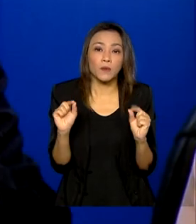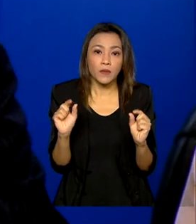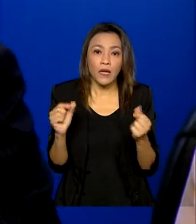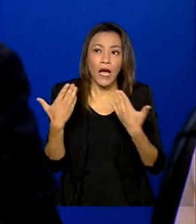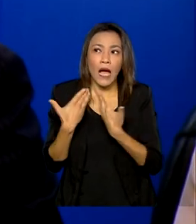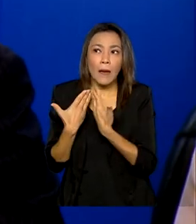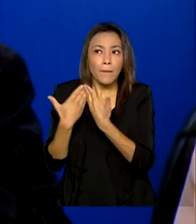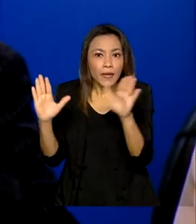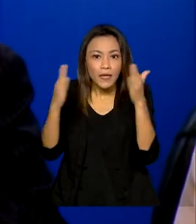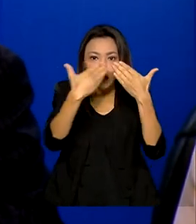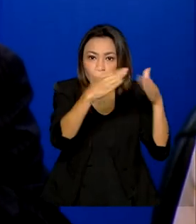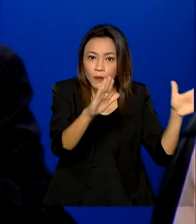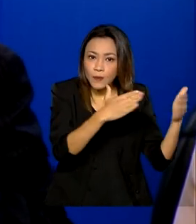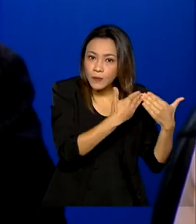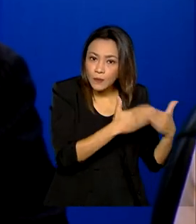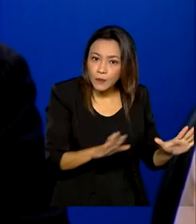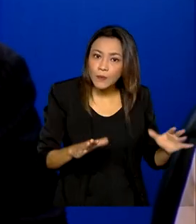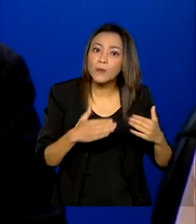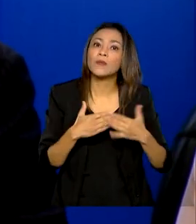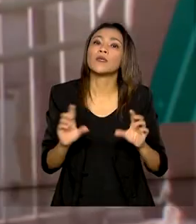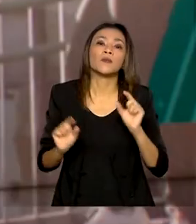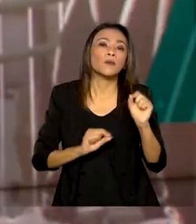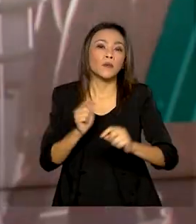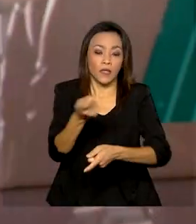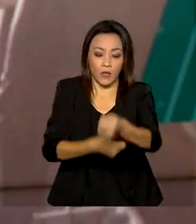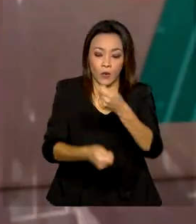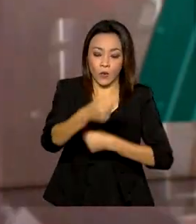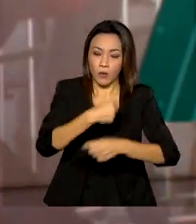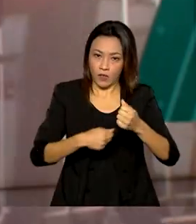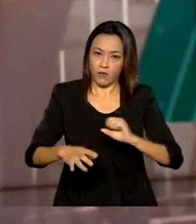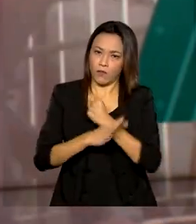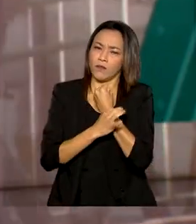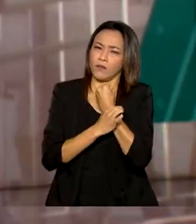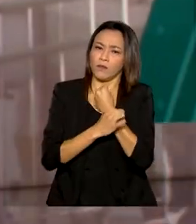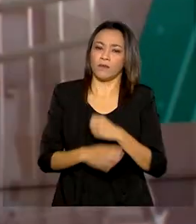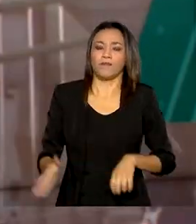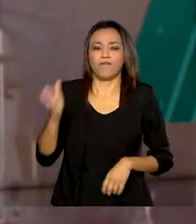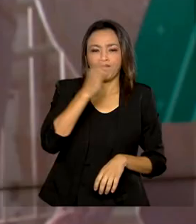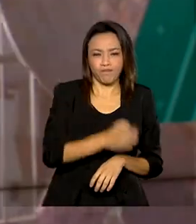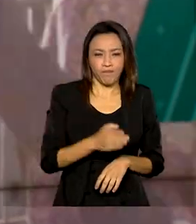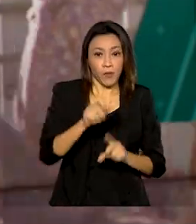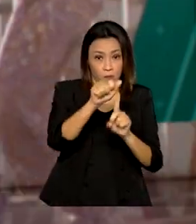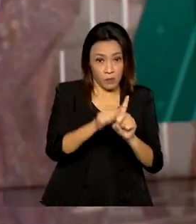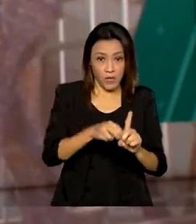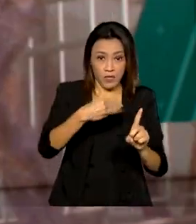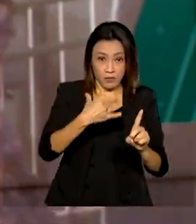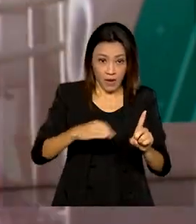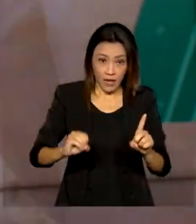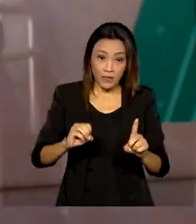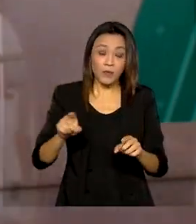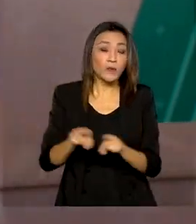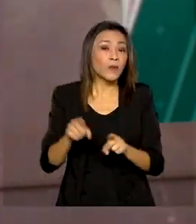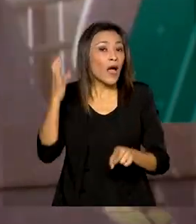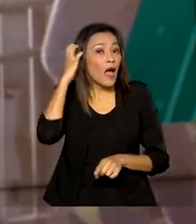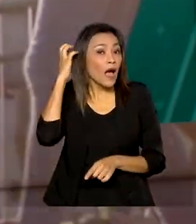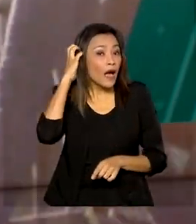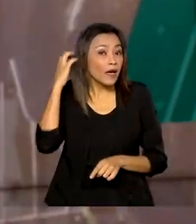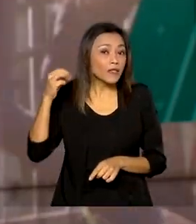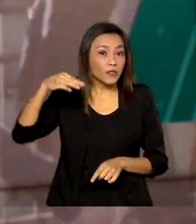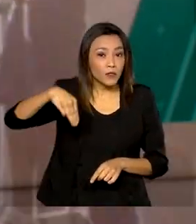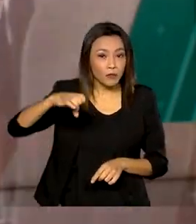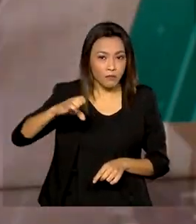segura da nossa economia. No mês de março, a rádio MEC-FM alcançou uma marca